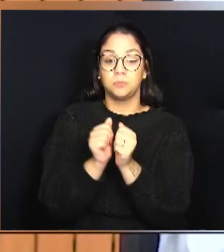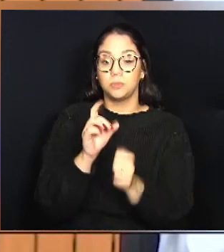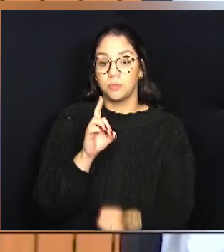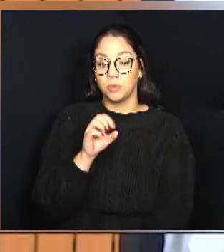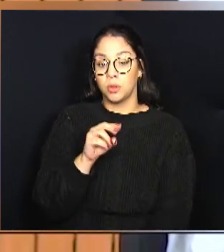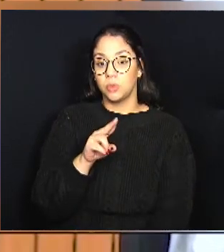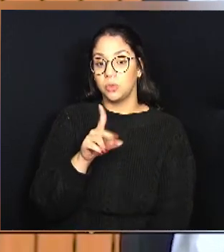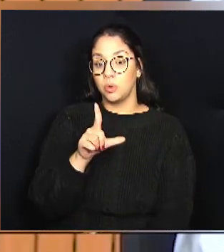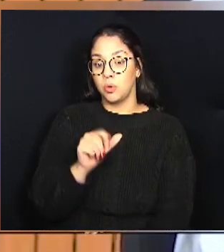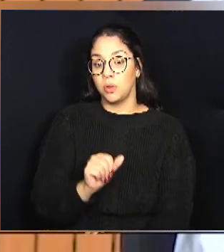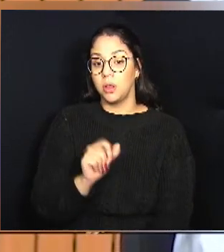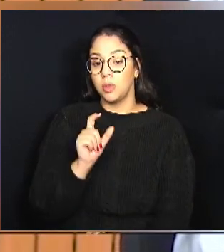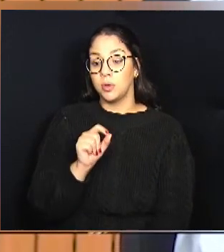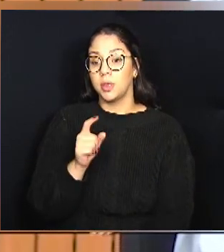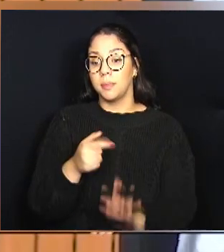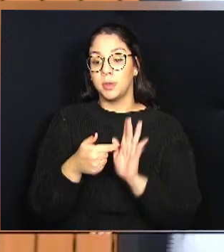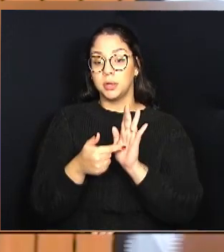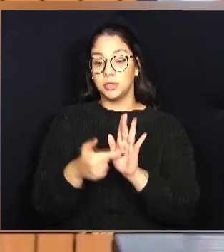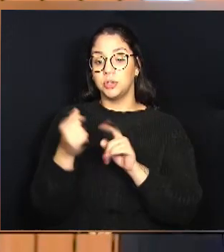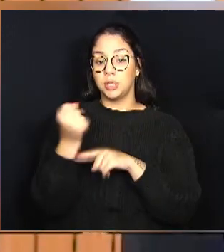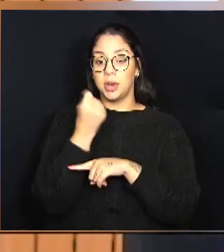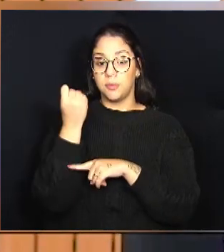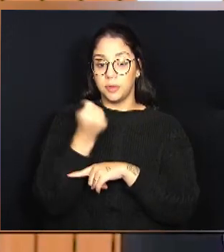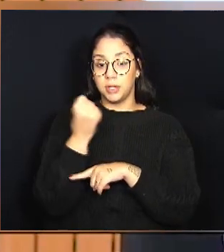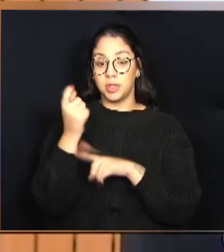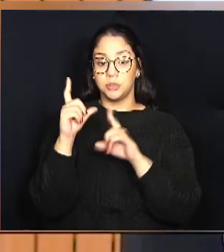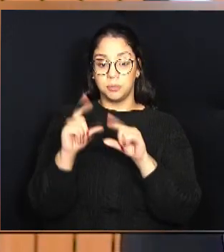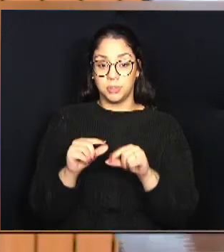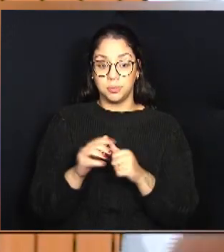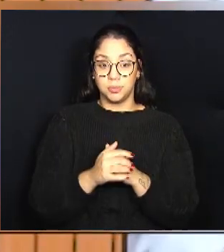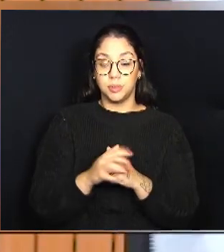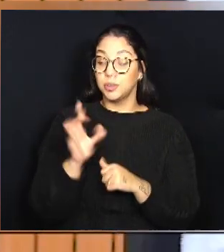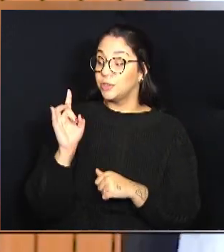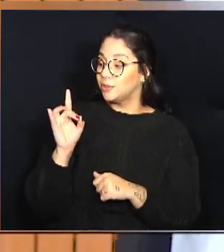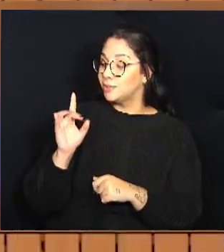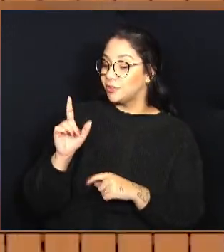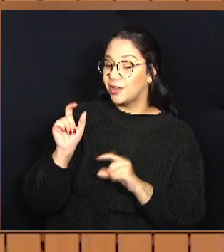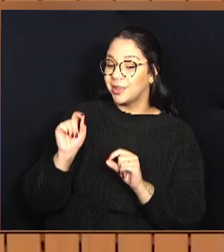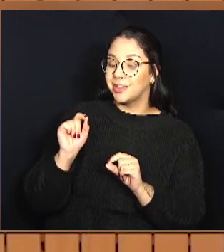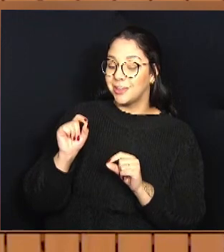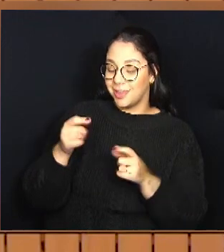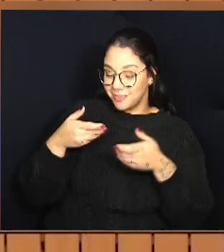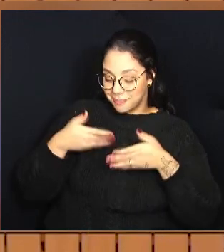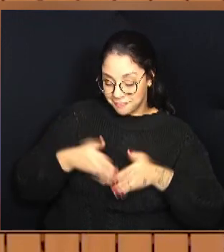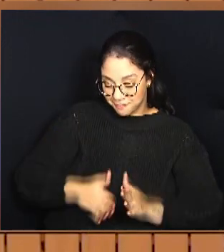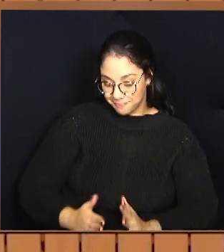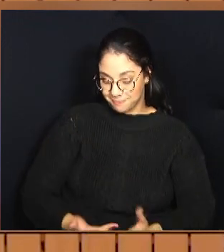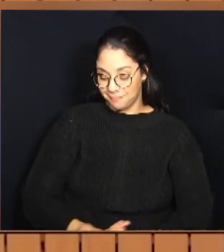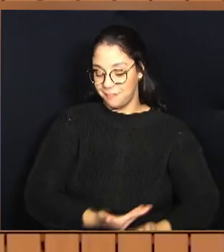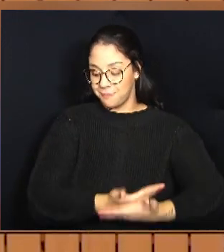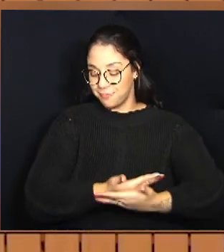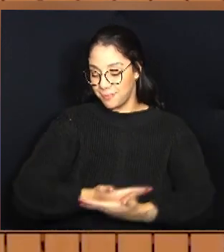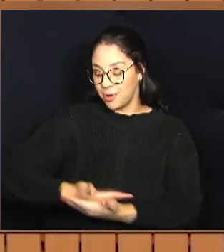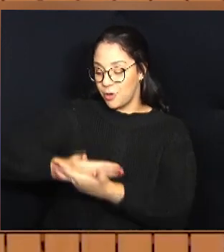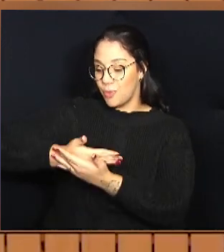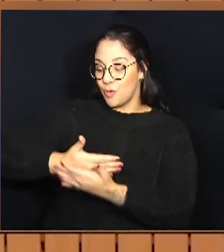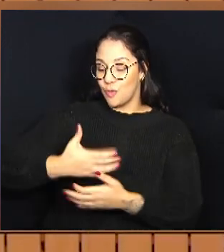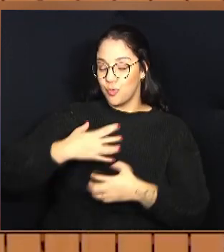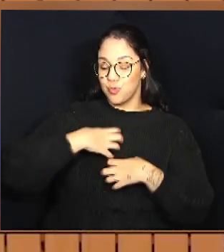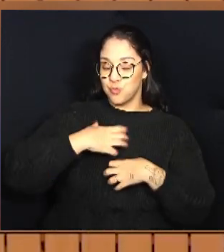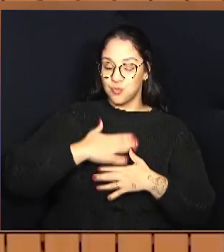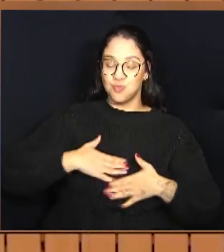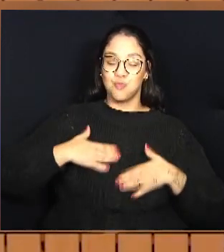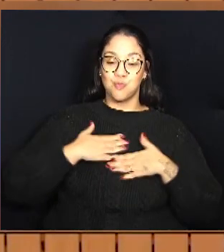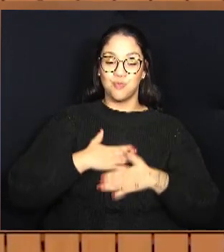que é acompanhada por doulas, ela tende a apresentar menos agravamentos. Só quem pôs uma criança no mundo sabe a